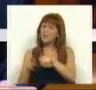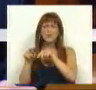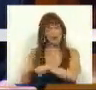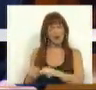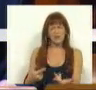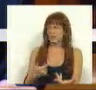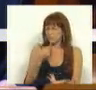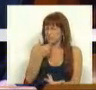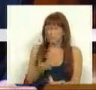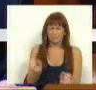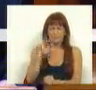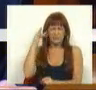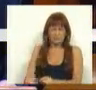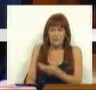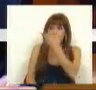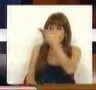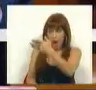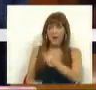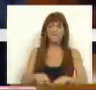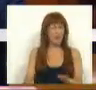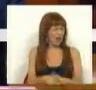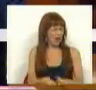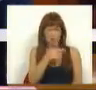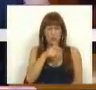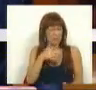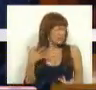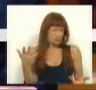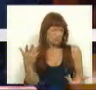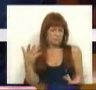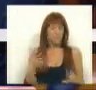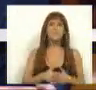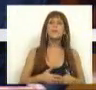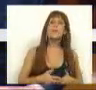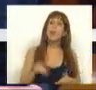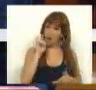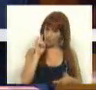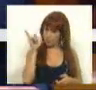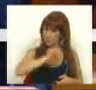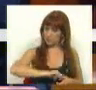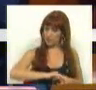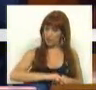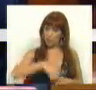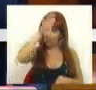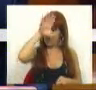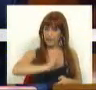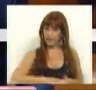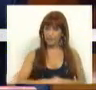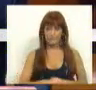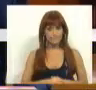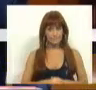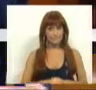esta incompetente e impraticável lei dos compromissos? É importante também que o Governo